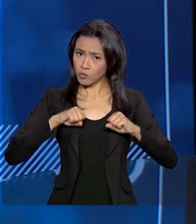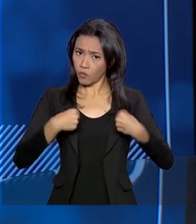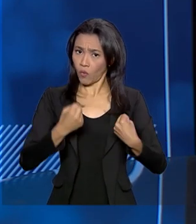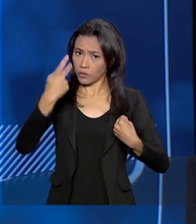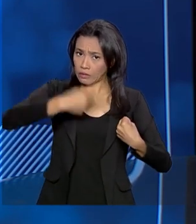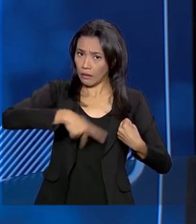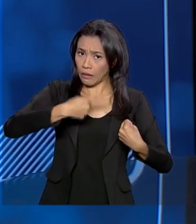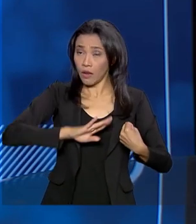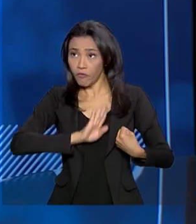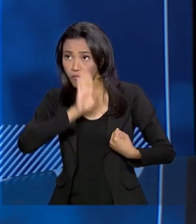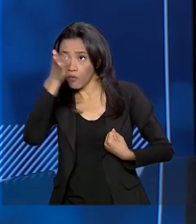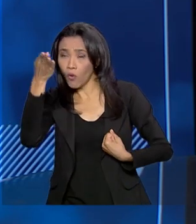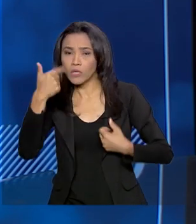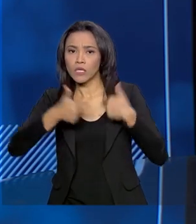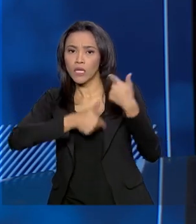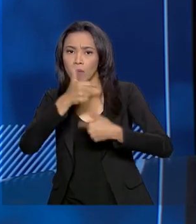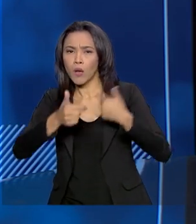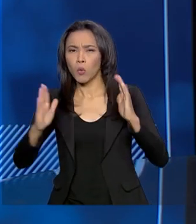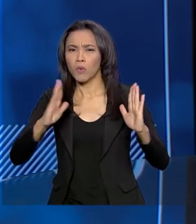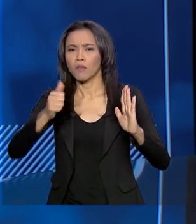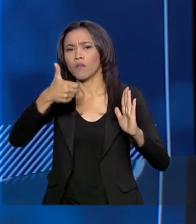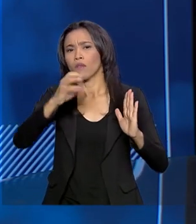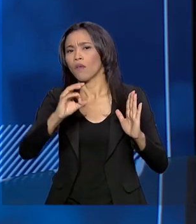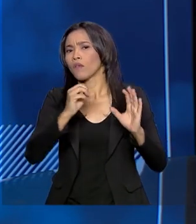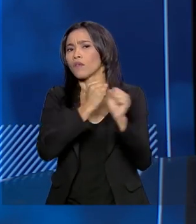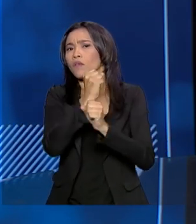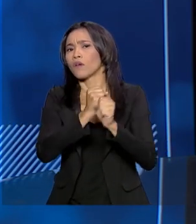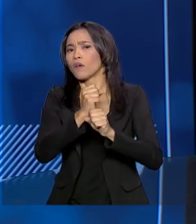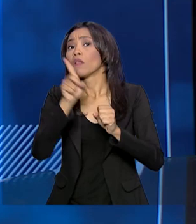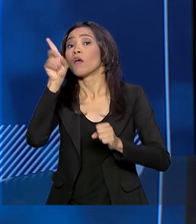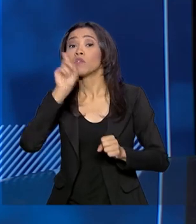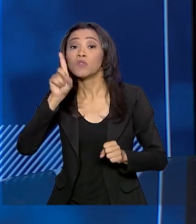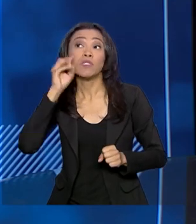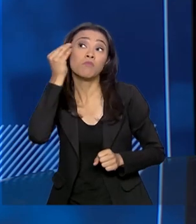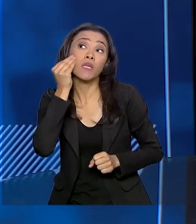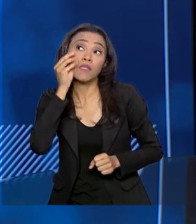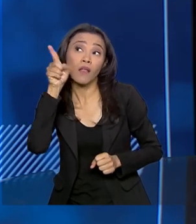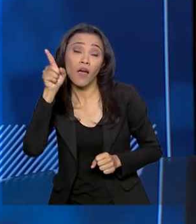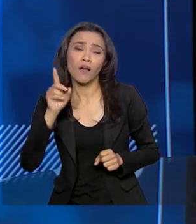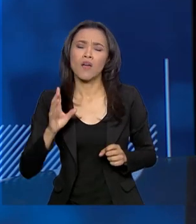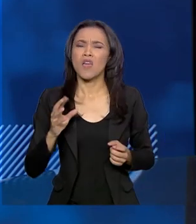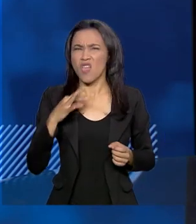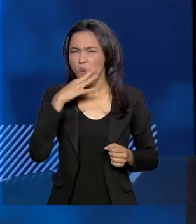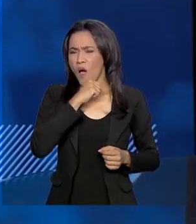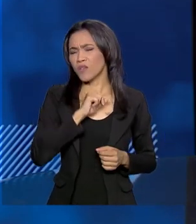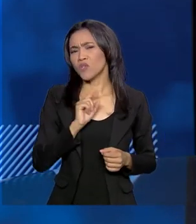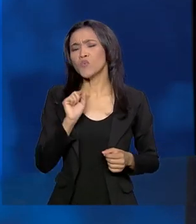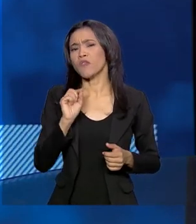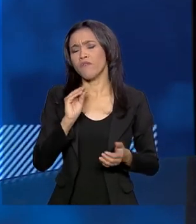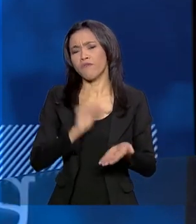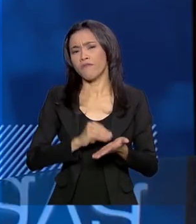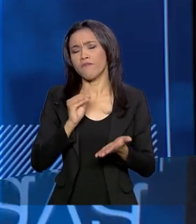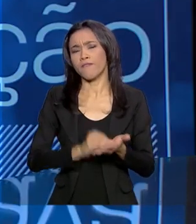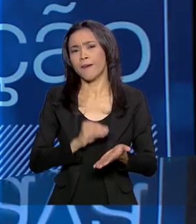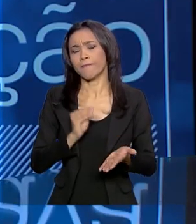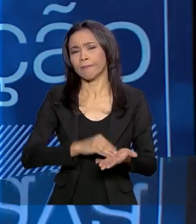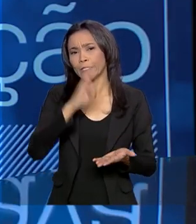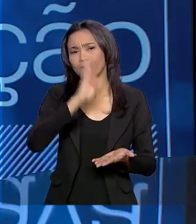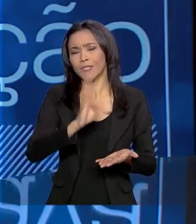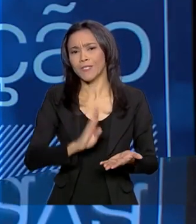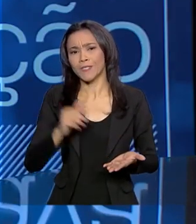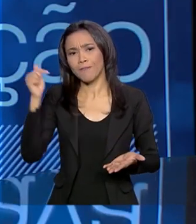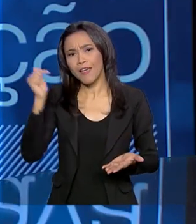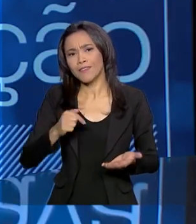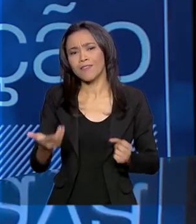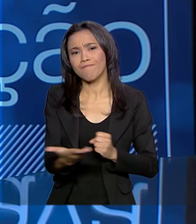durante quase 10 anos. Eu acho que falta talvez no Brasil esse trabalho na base, esse trabalho em escala,